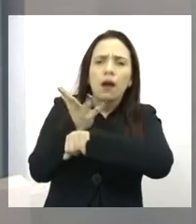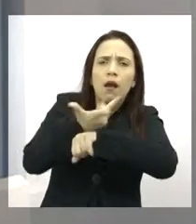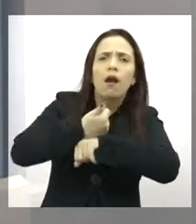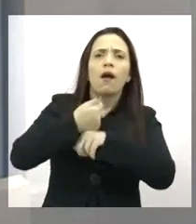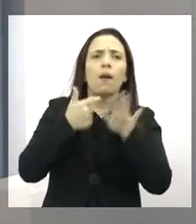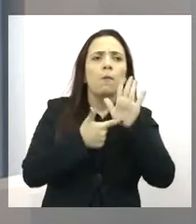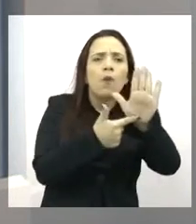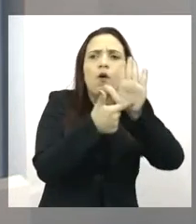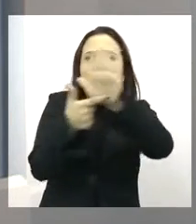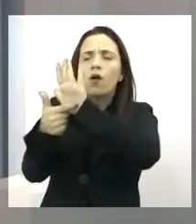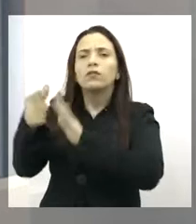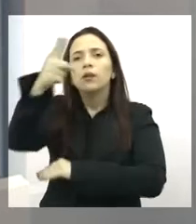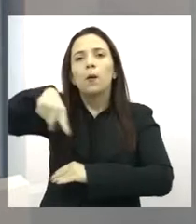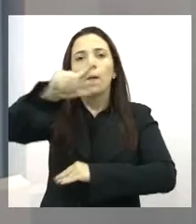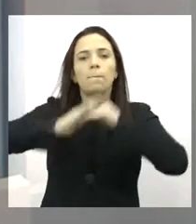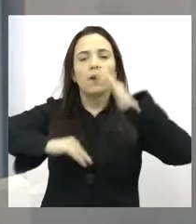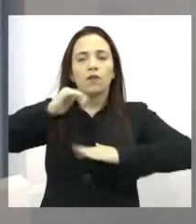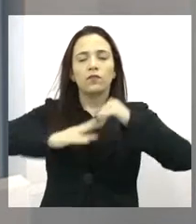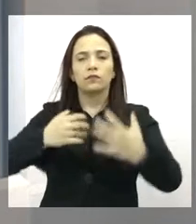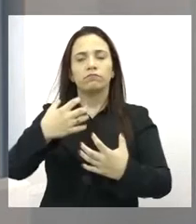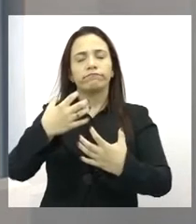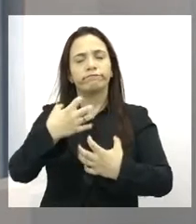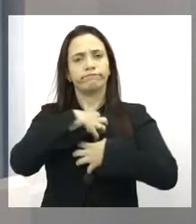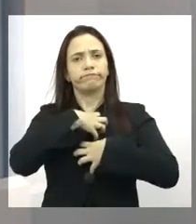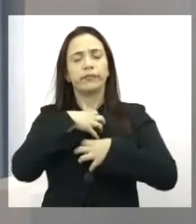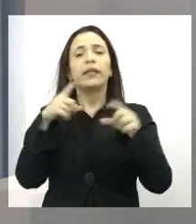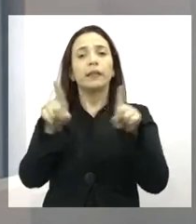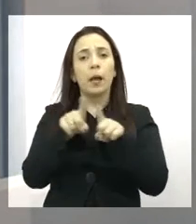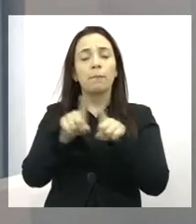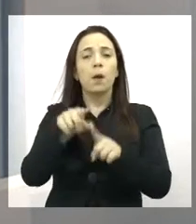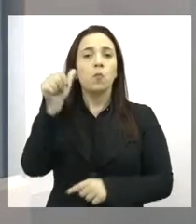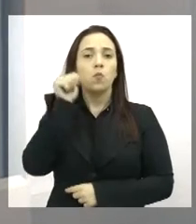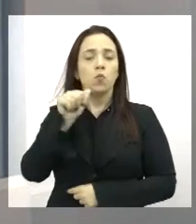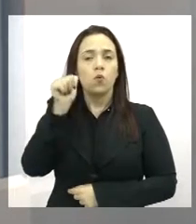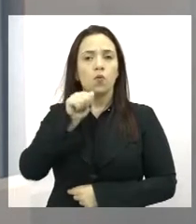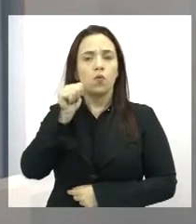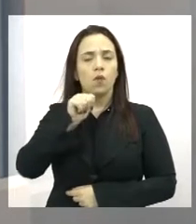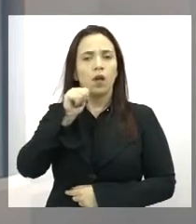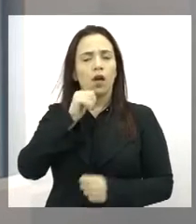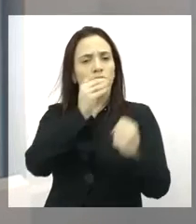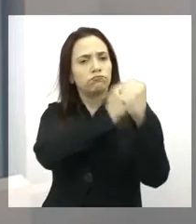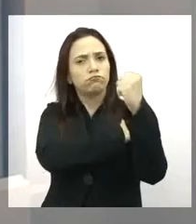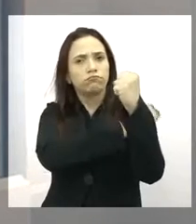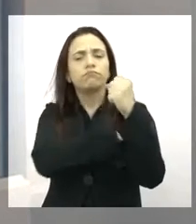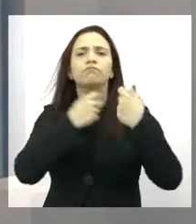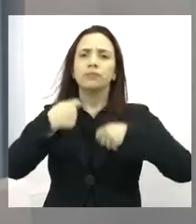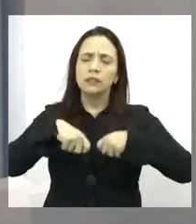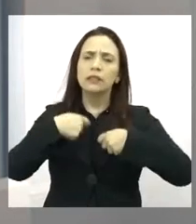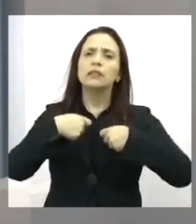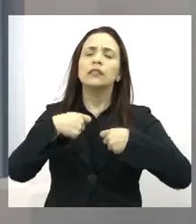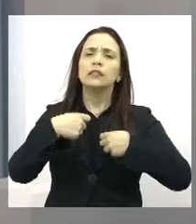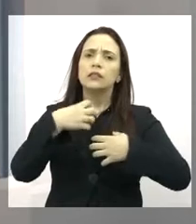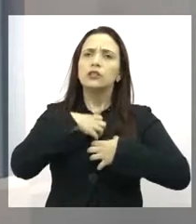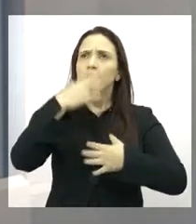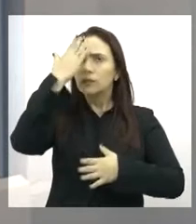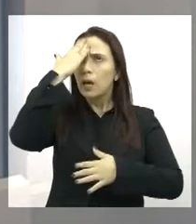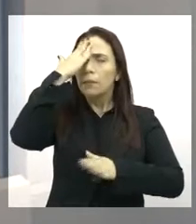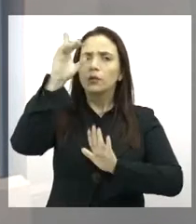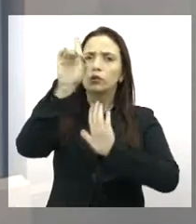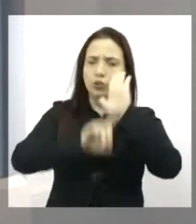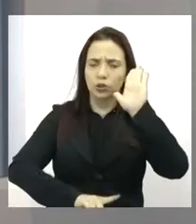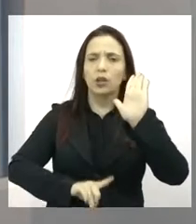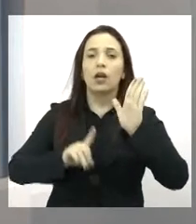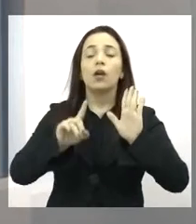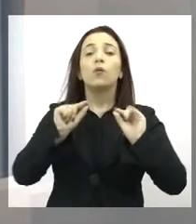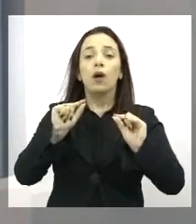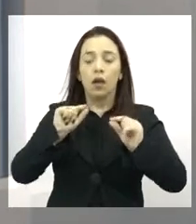dos profissionais e o empoderamento das mulheres acerca dos seus direitos, nesse momento tão especial que é